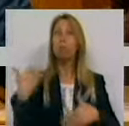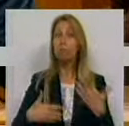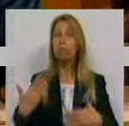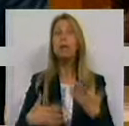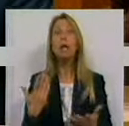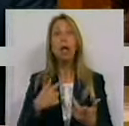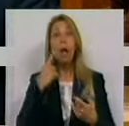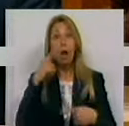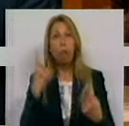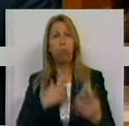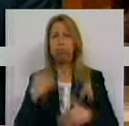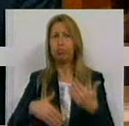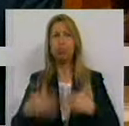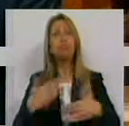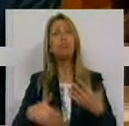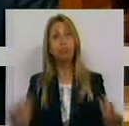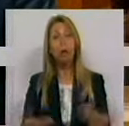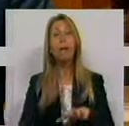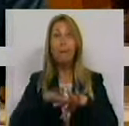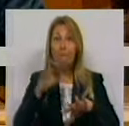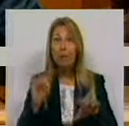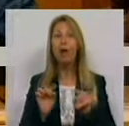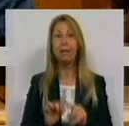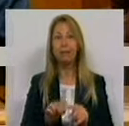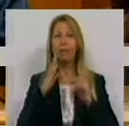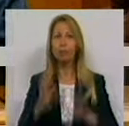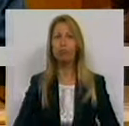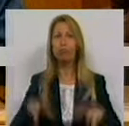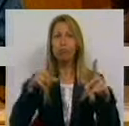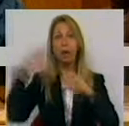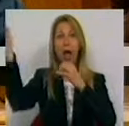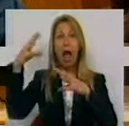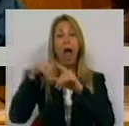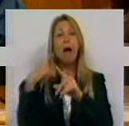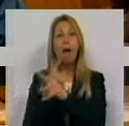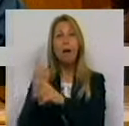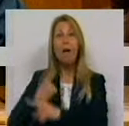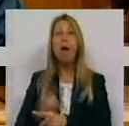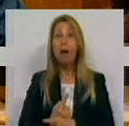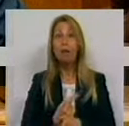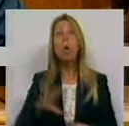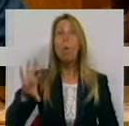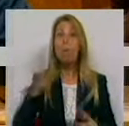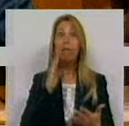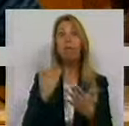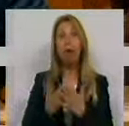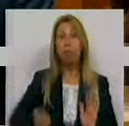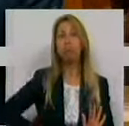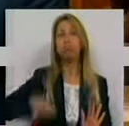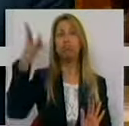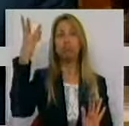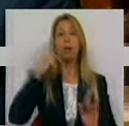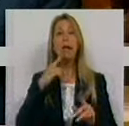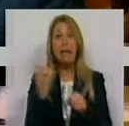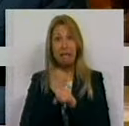turismo, crescem as nossas exportações. Por outro lado, o turismo é gerador de milhares de novos postos de trabalho. O turismo